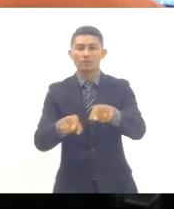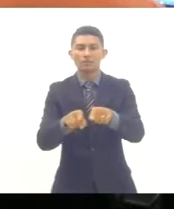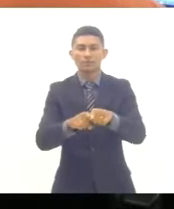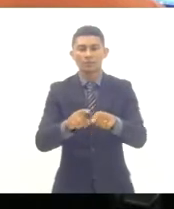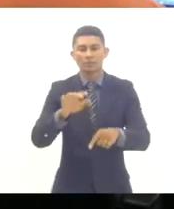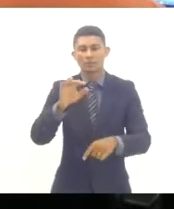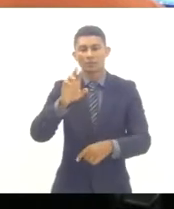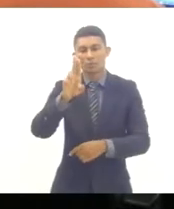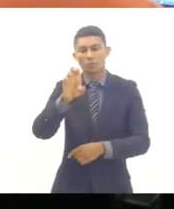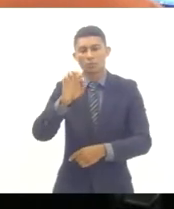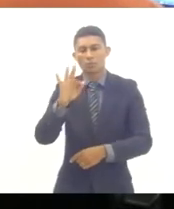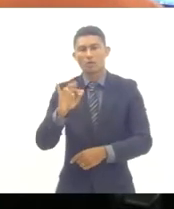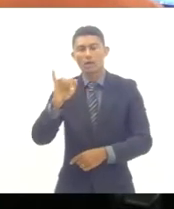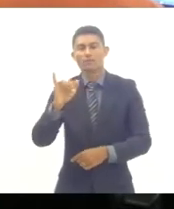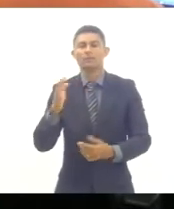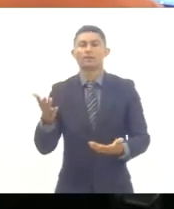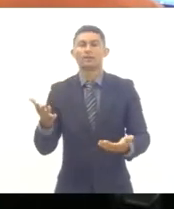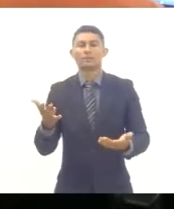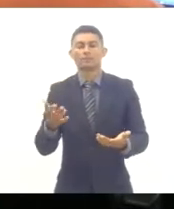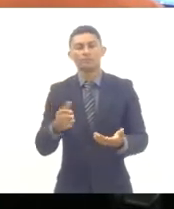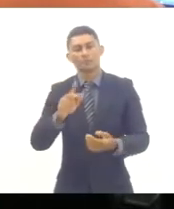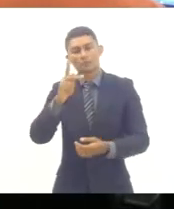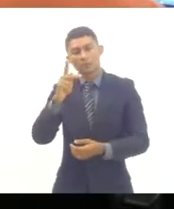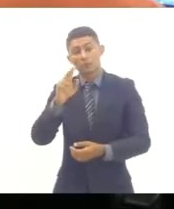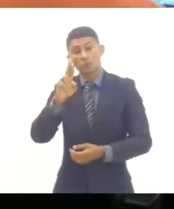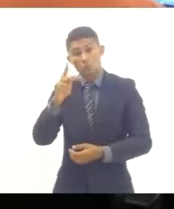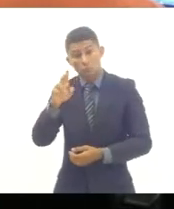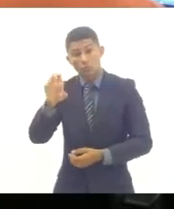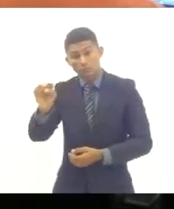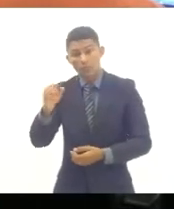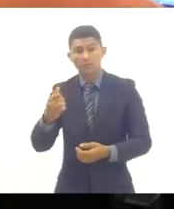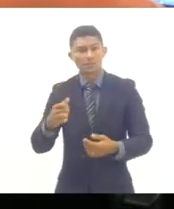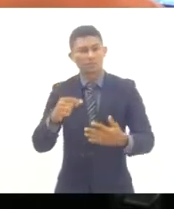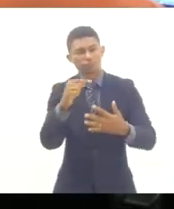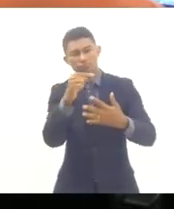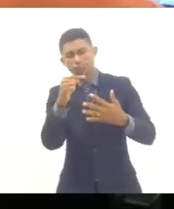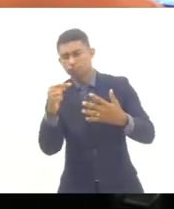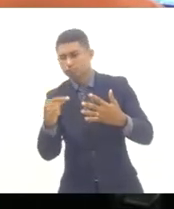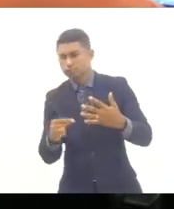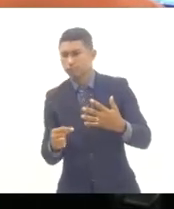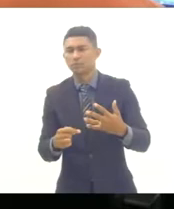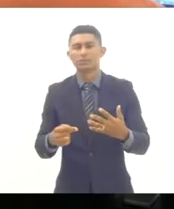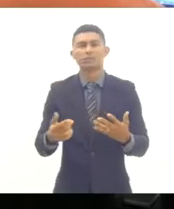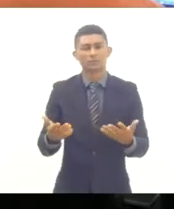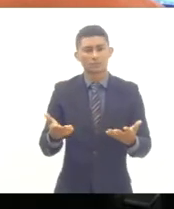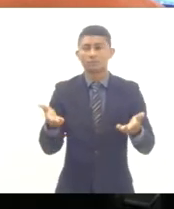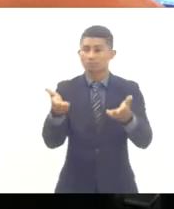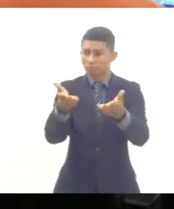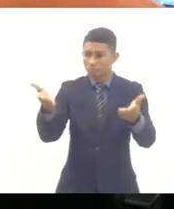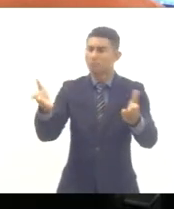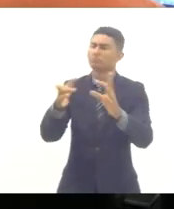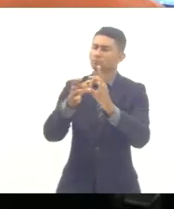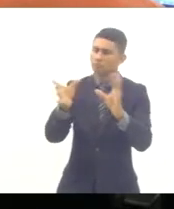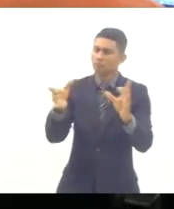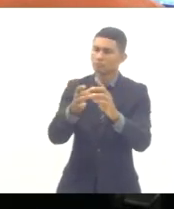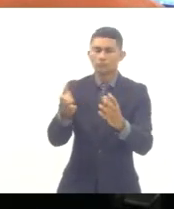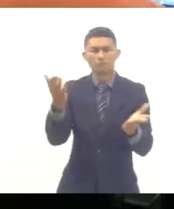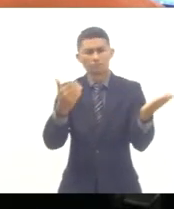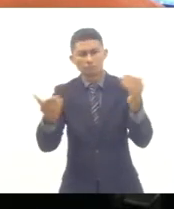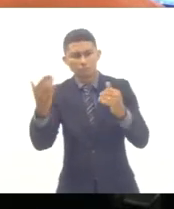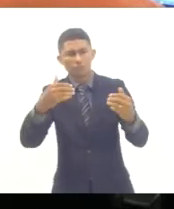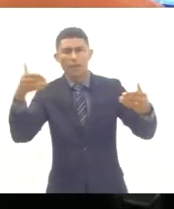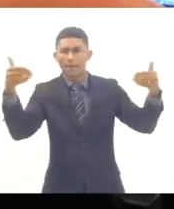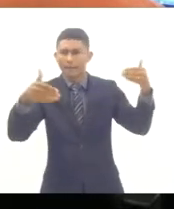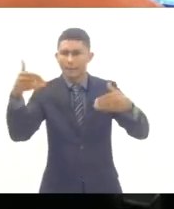Undime, a UPS, e vão sendo chamados aí para participar junto conosco